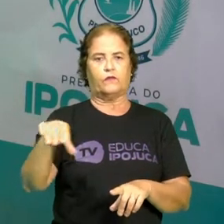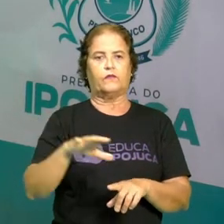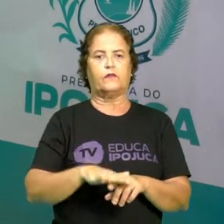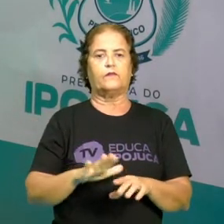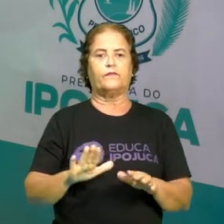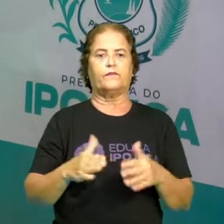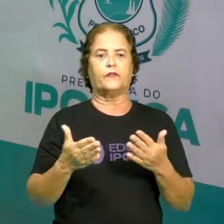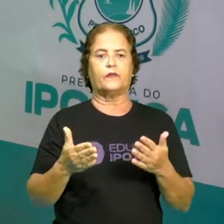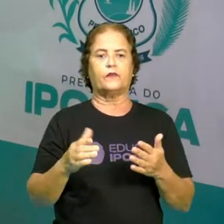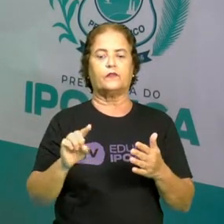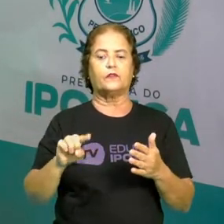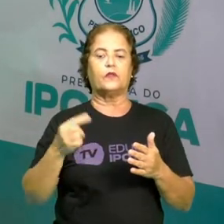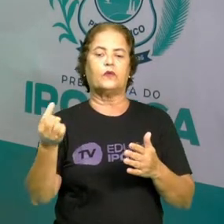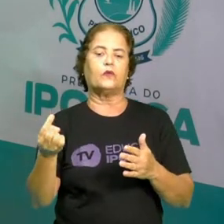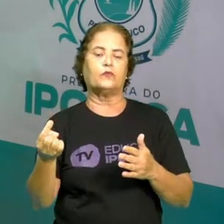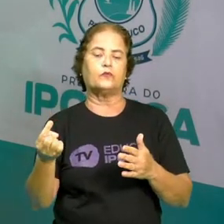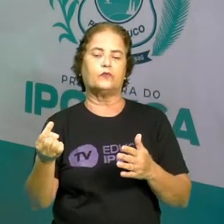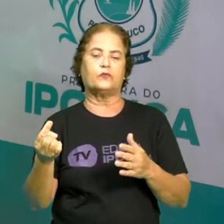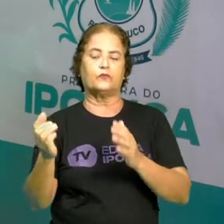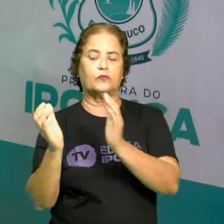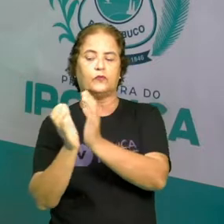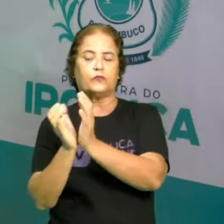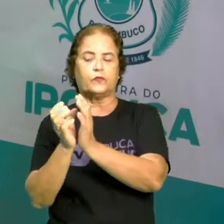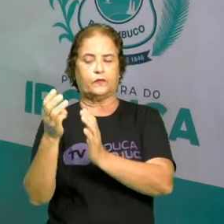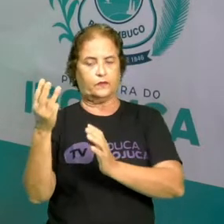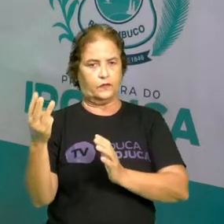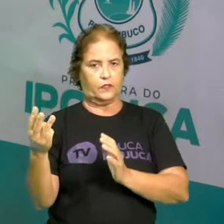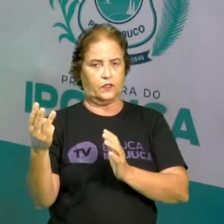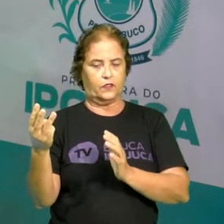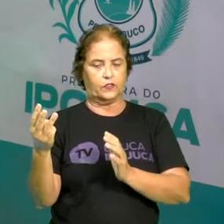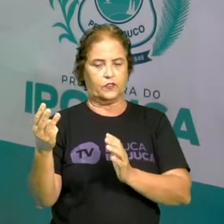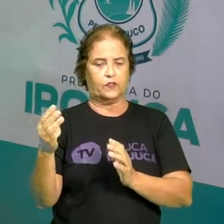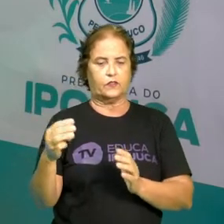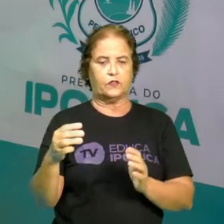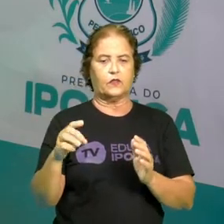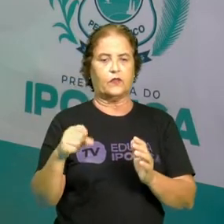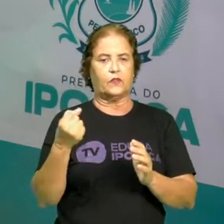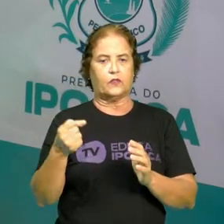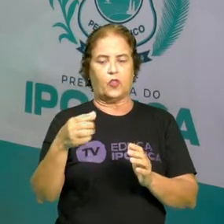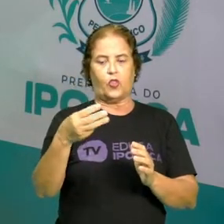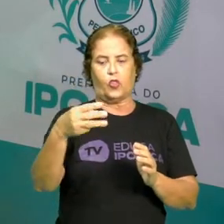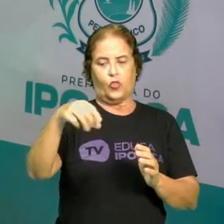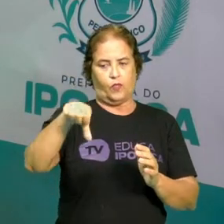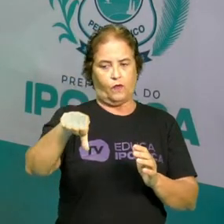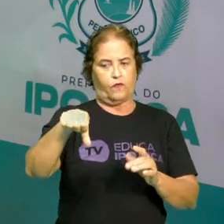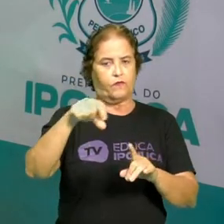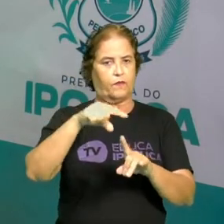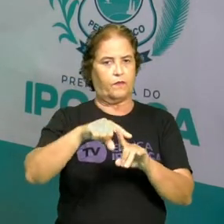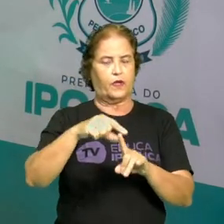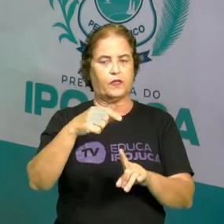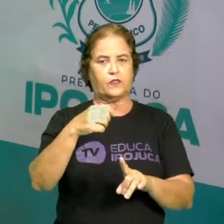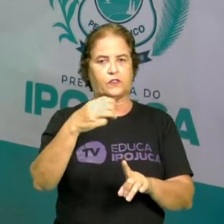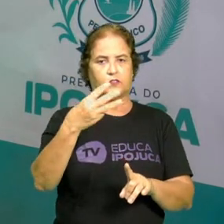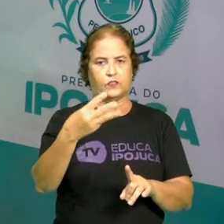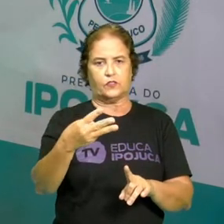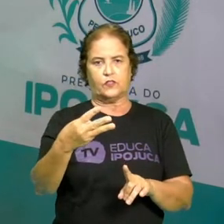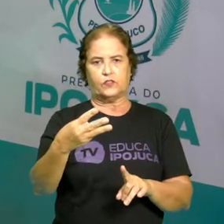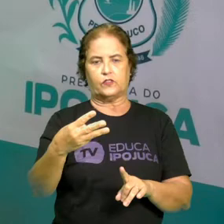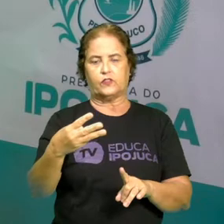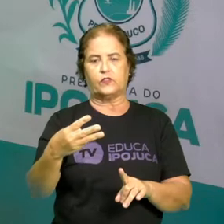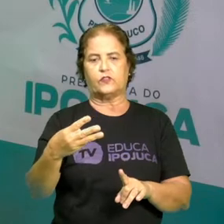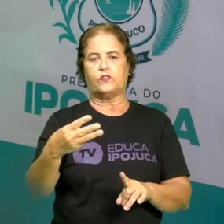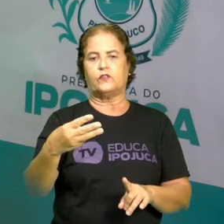Logo, eu tenho outro conjunto com 3. Sendo assim, se eu já tenho 9 com mais 3, 10,